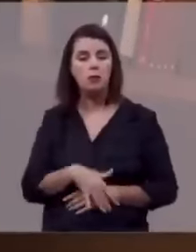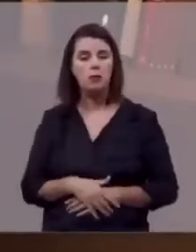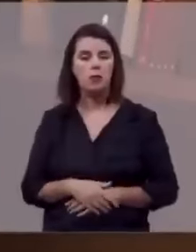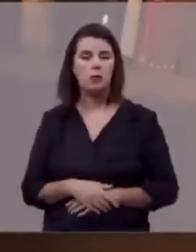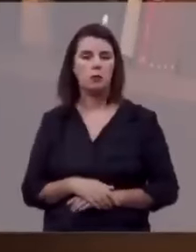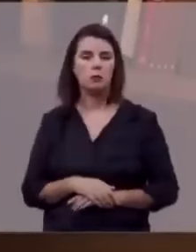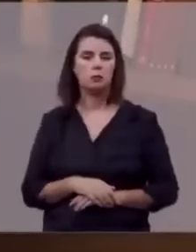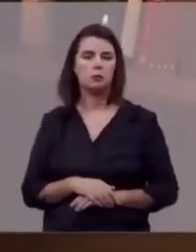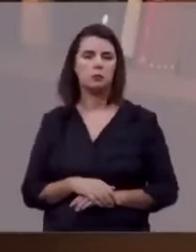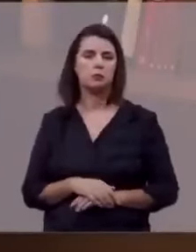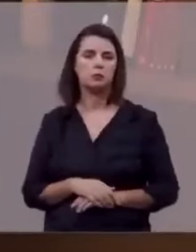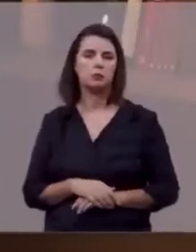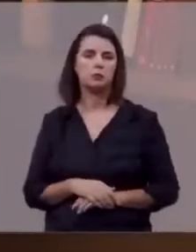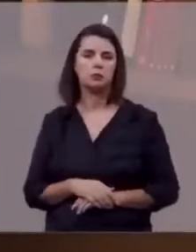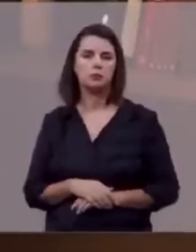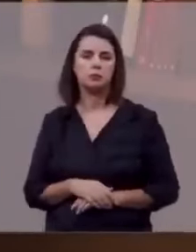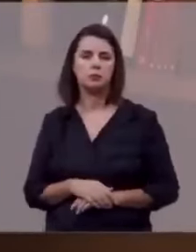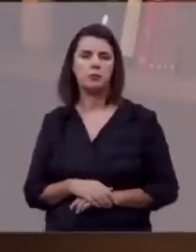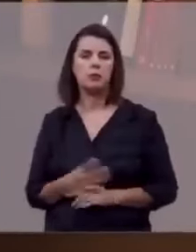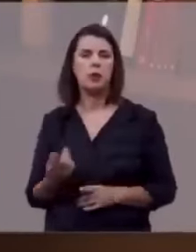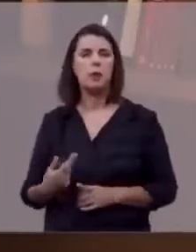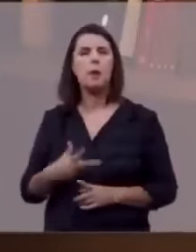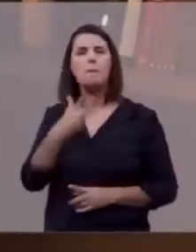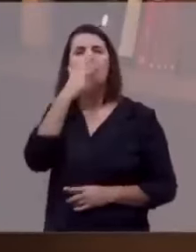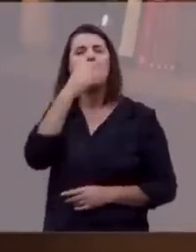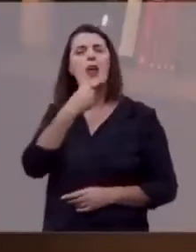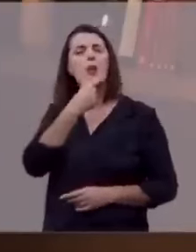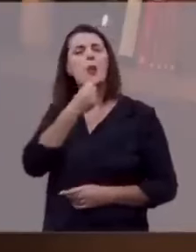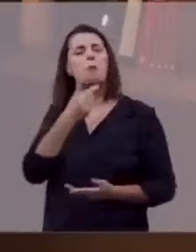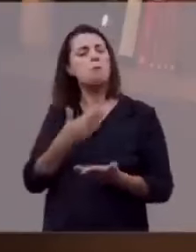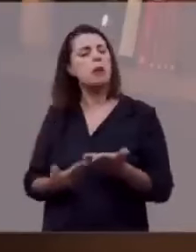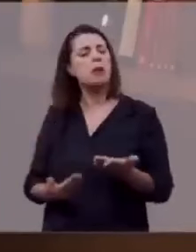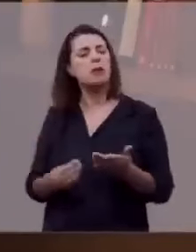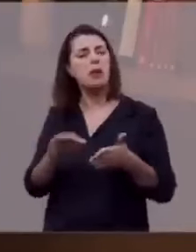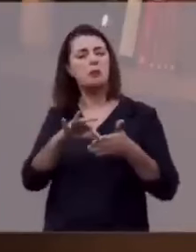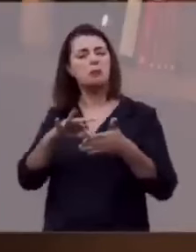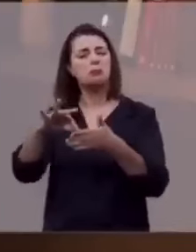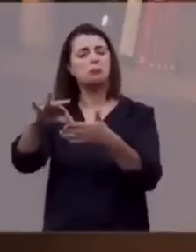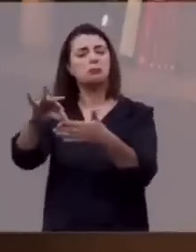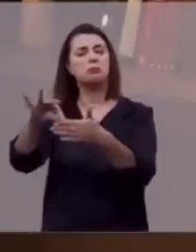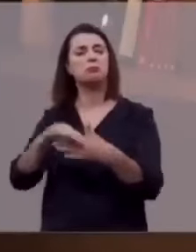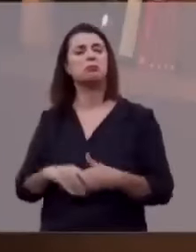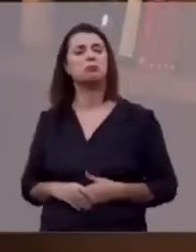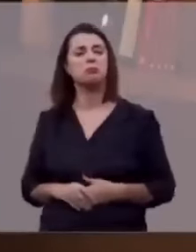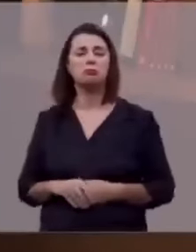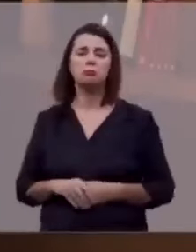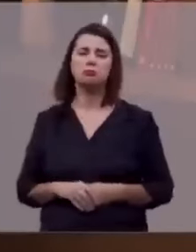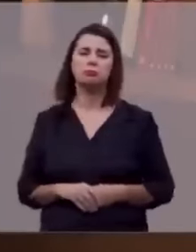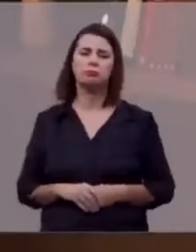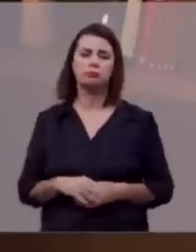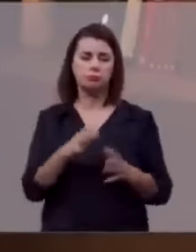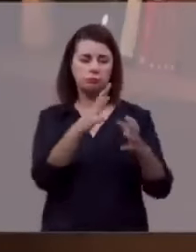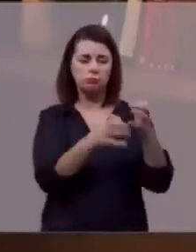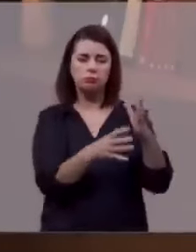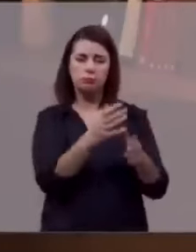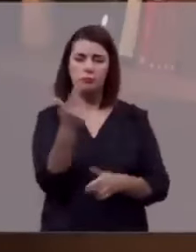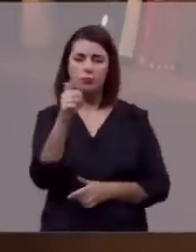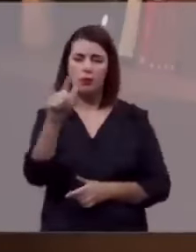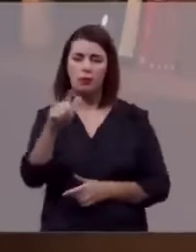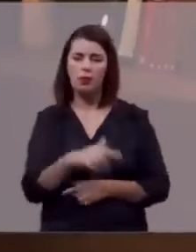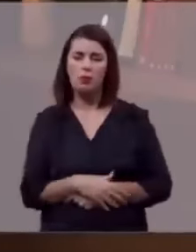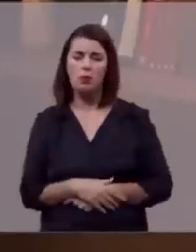Parece que o homem perdeu o rumo. As guerras,